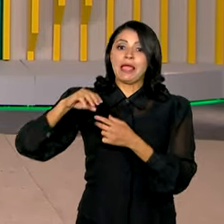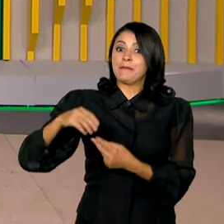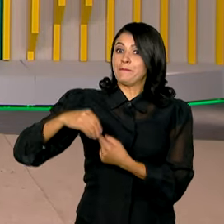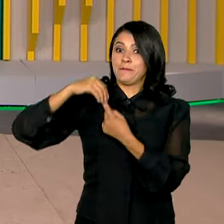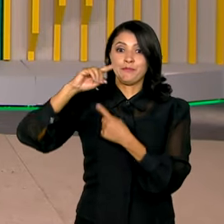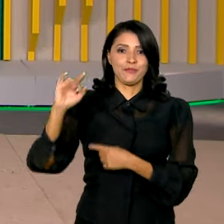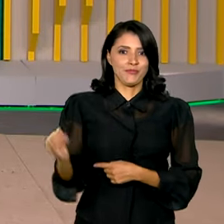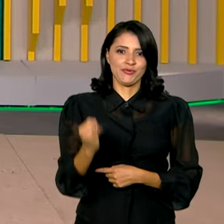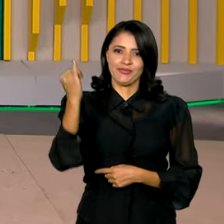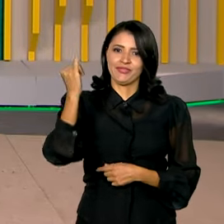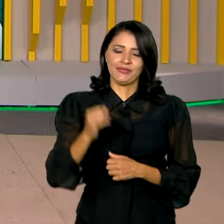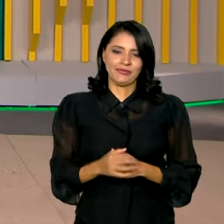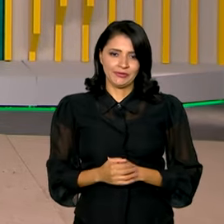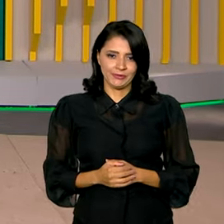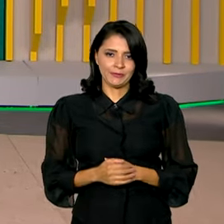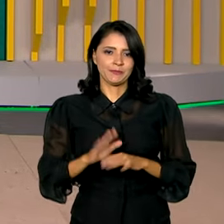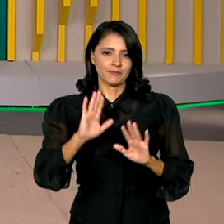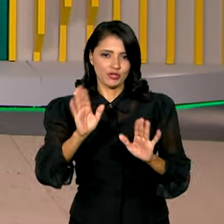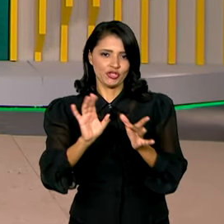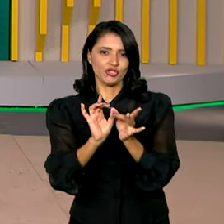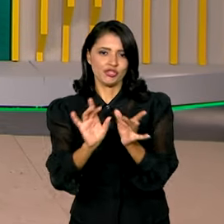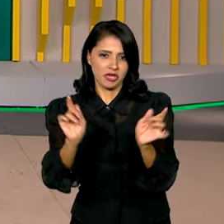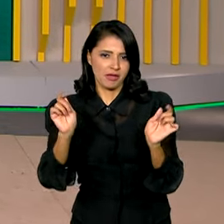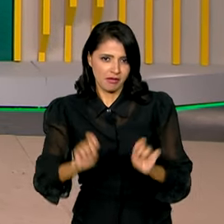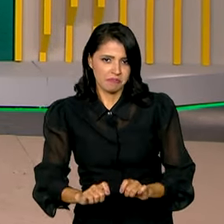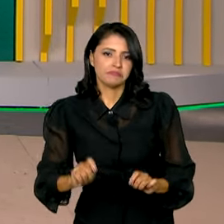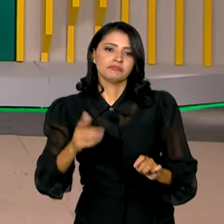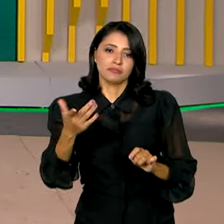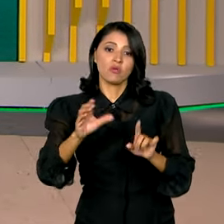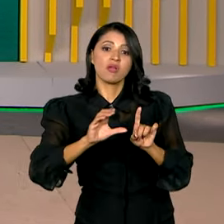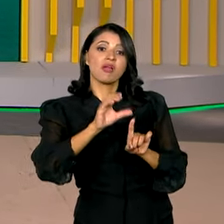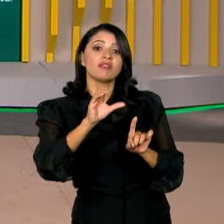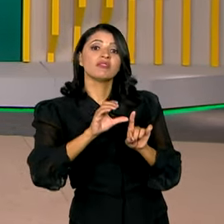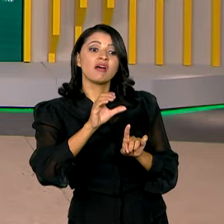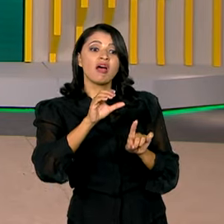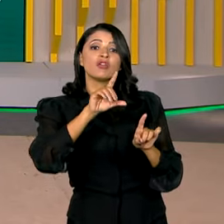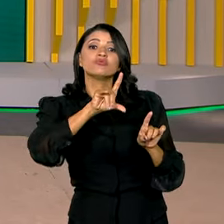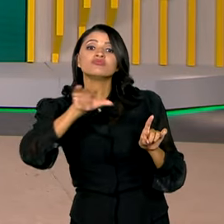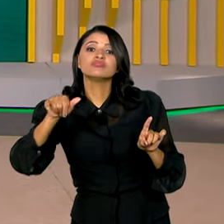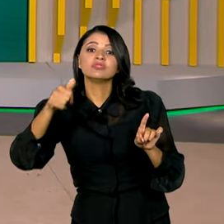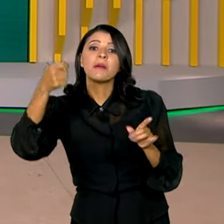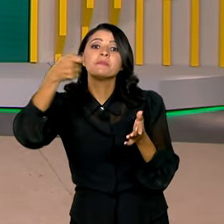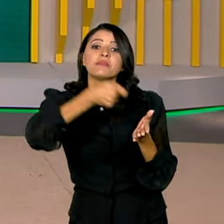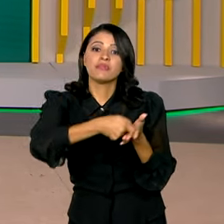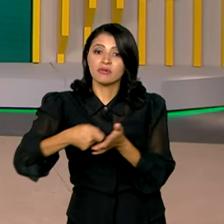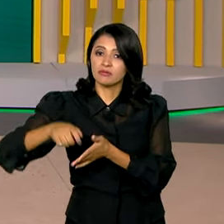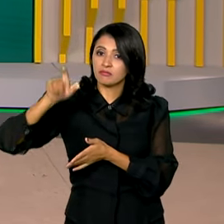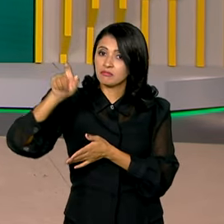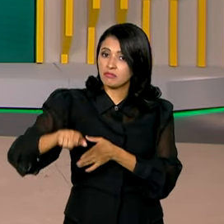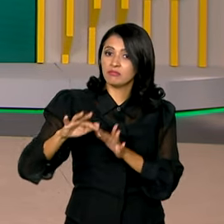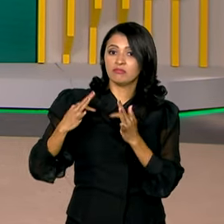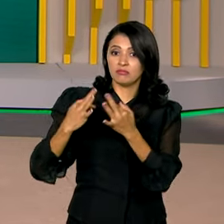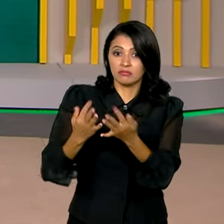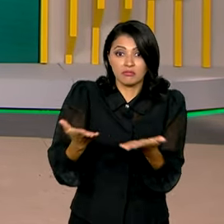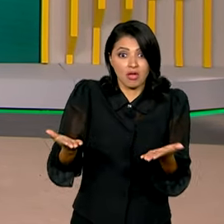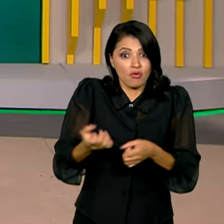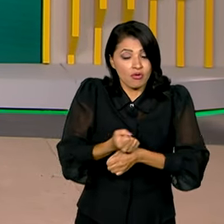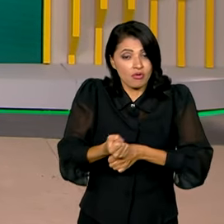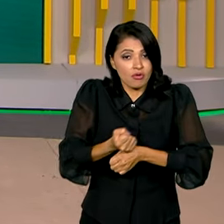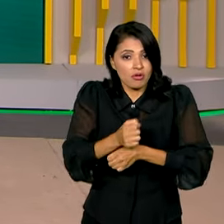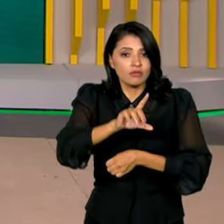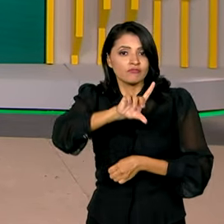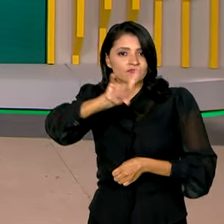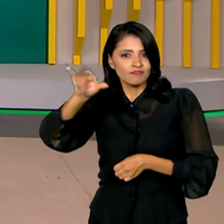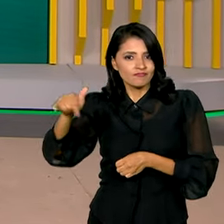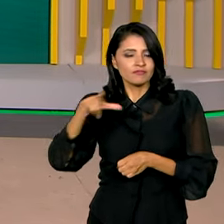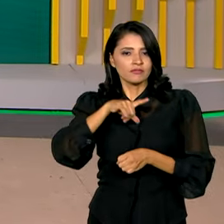Foi liberado e já está disponível o calendário de pagamentos do Bolsa Família deste ano. A data em que o